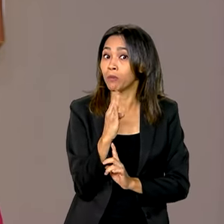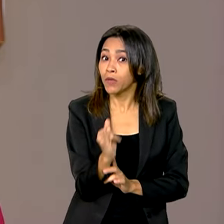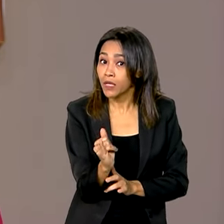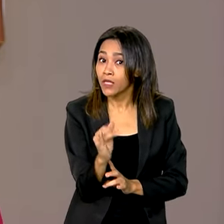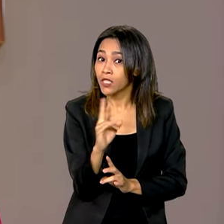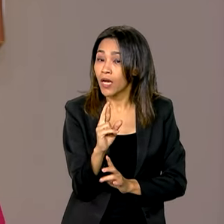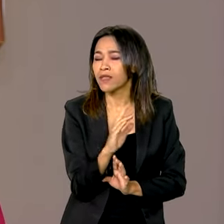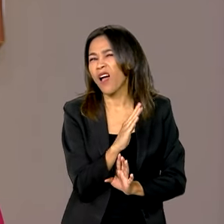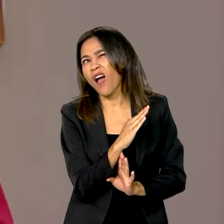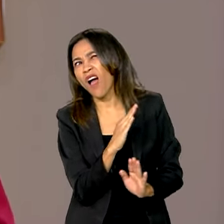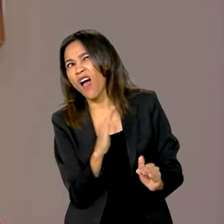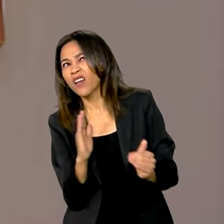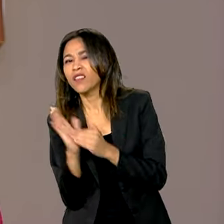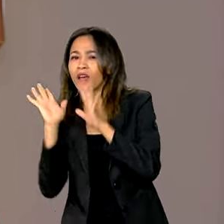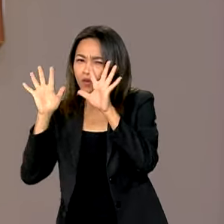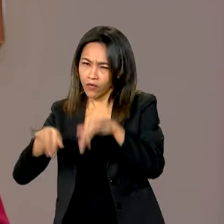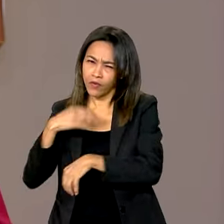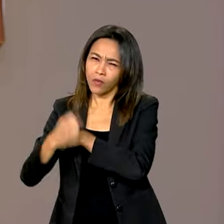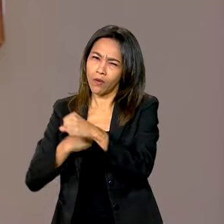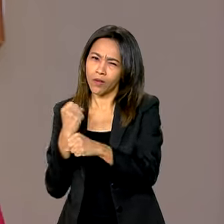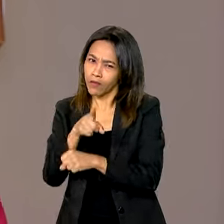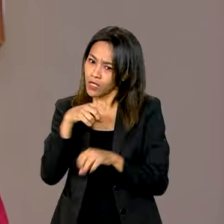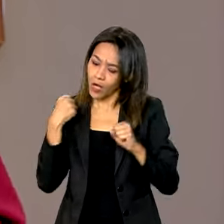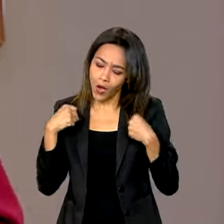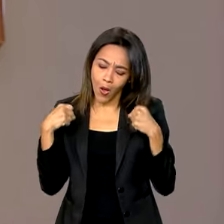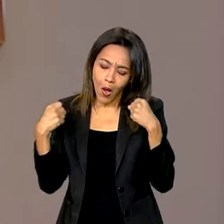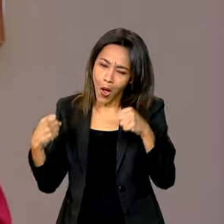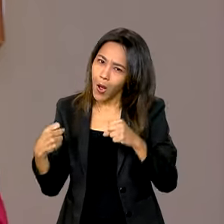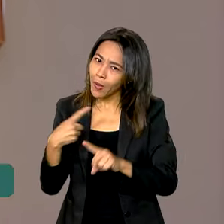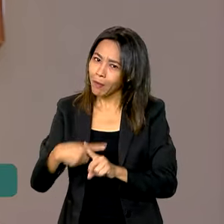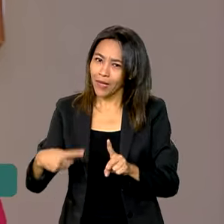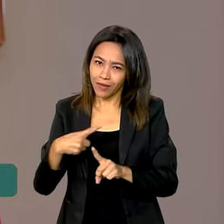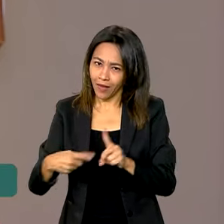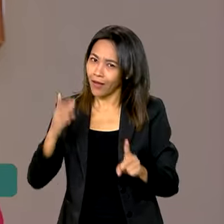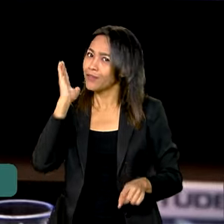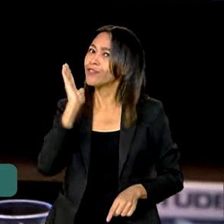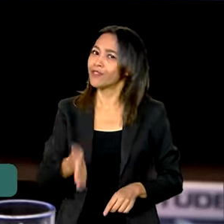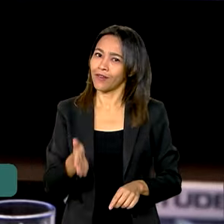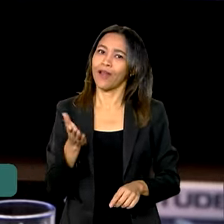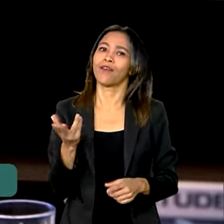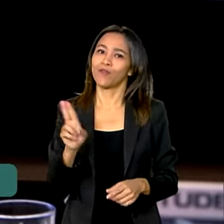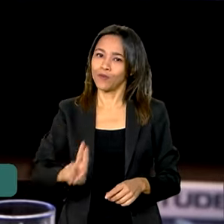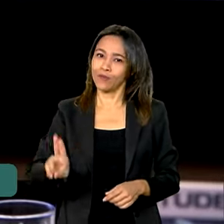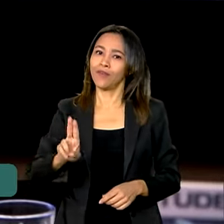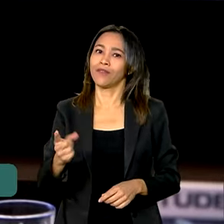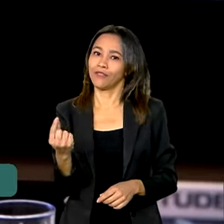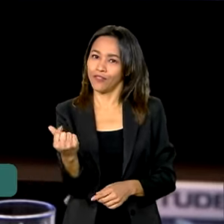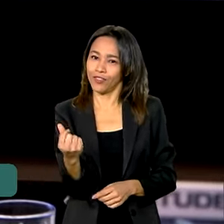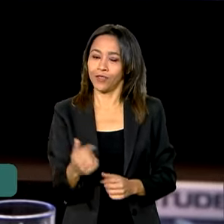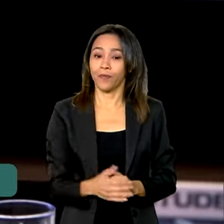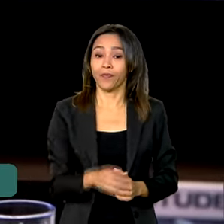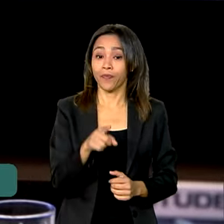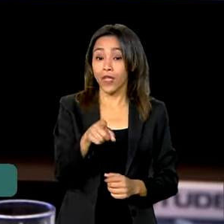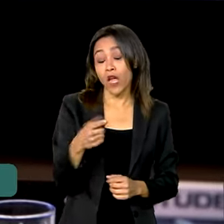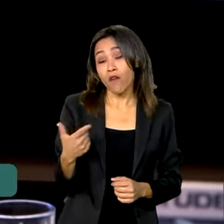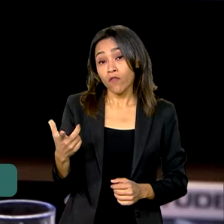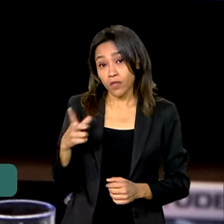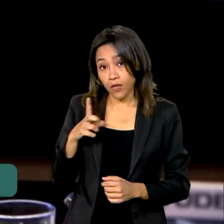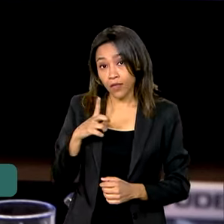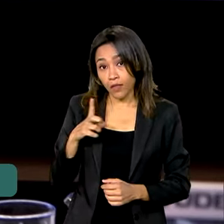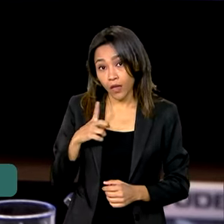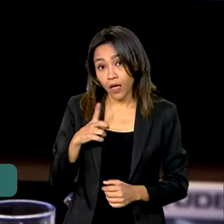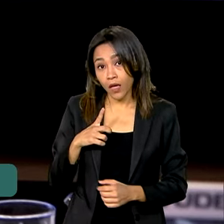vai até o fim do ano. Mas corre, porque esses 4 bi, metade já foi. Basta que você seja até simples, ou seja,